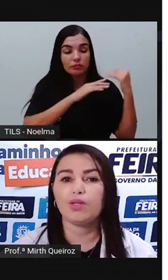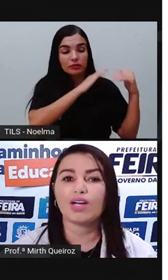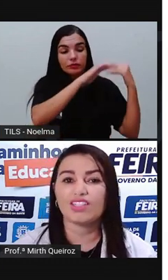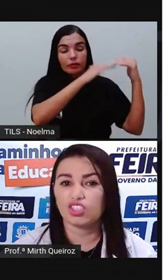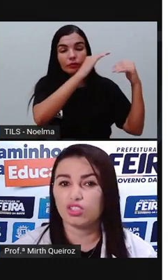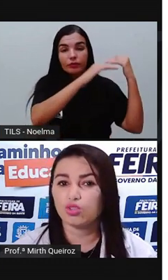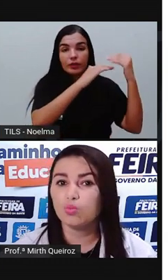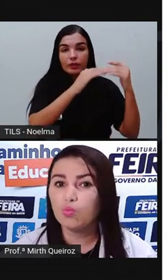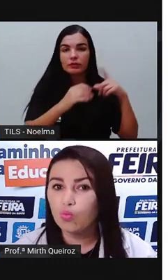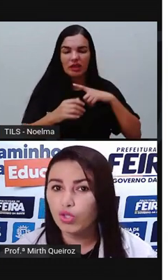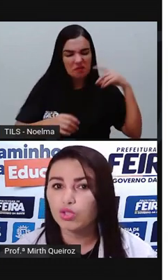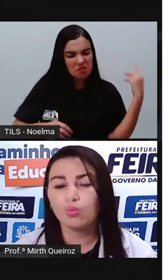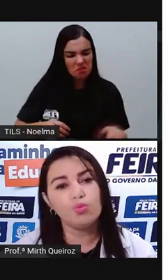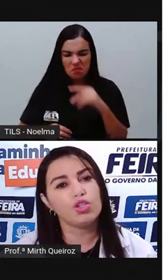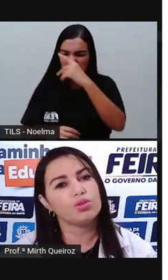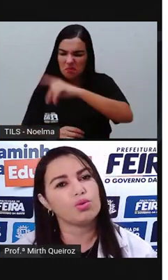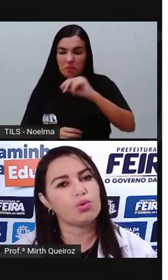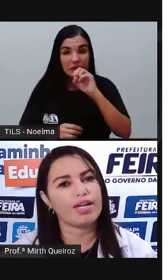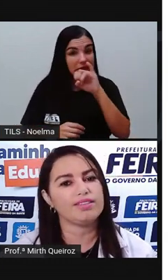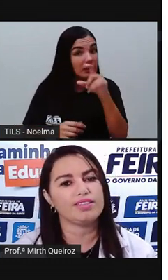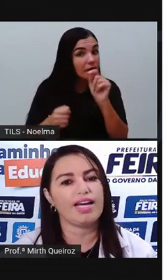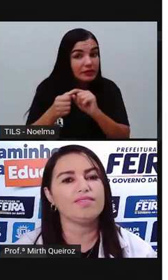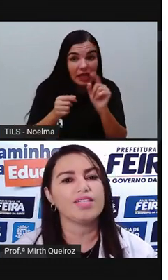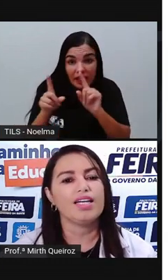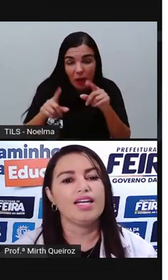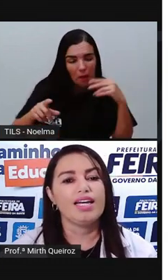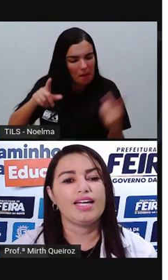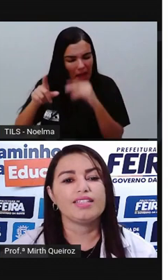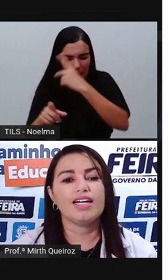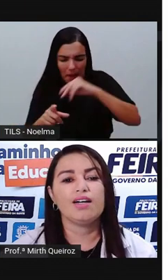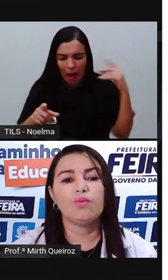eles recebiam castigos muito, muito cruéis, né?